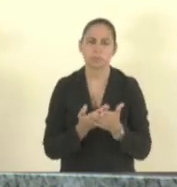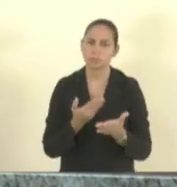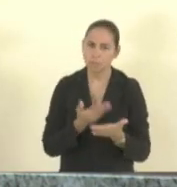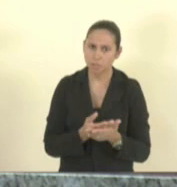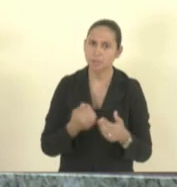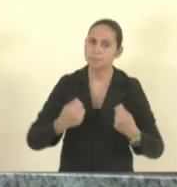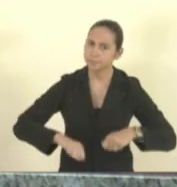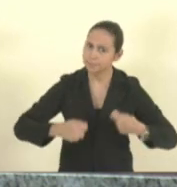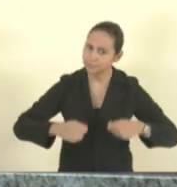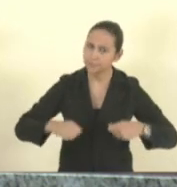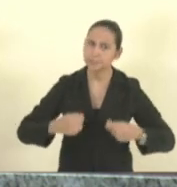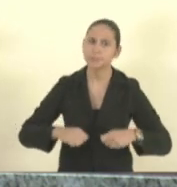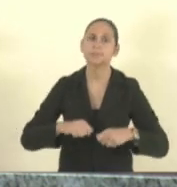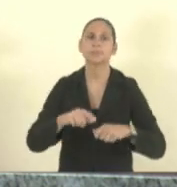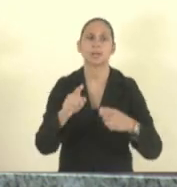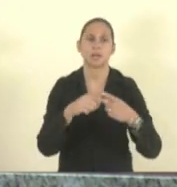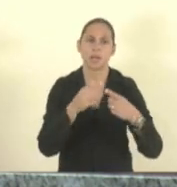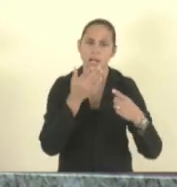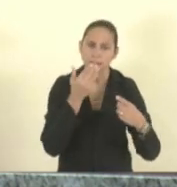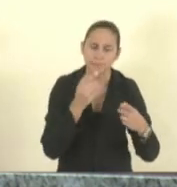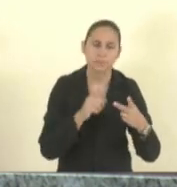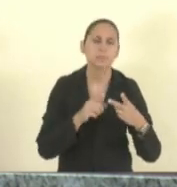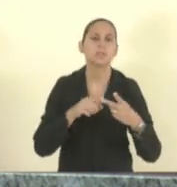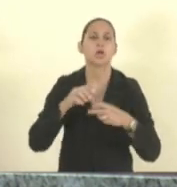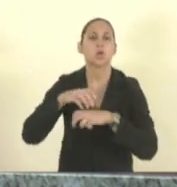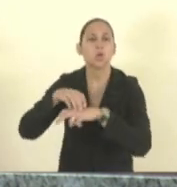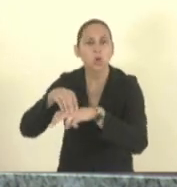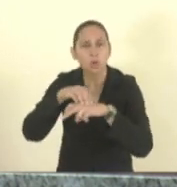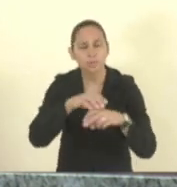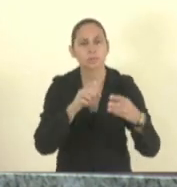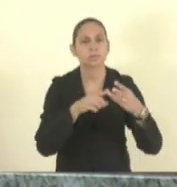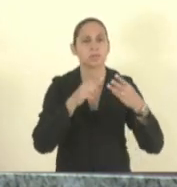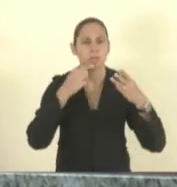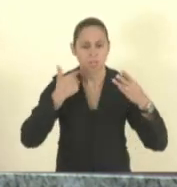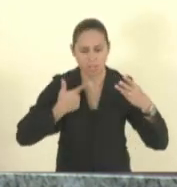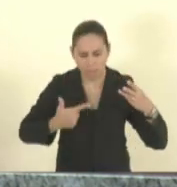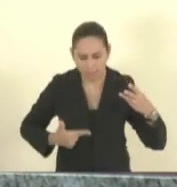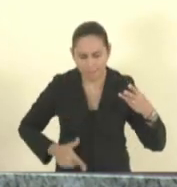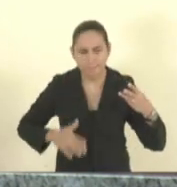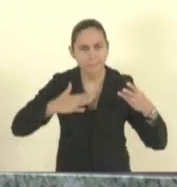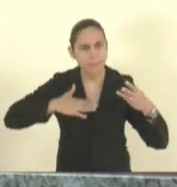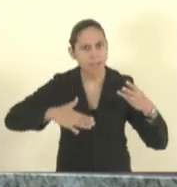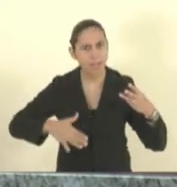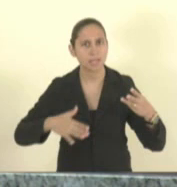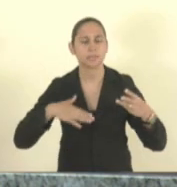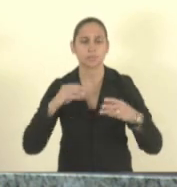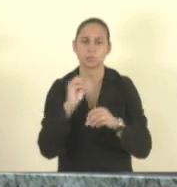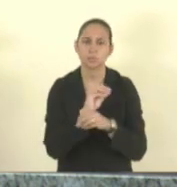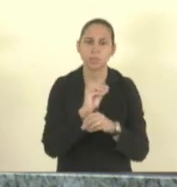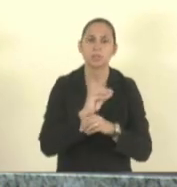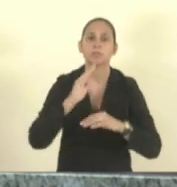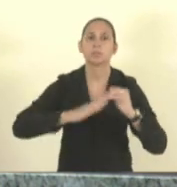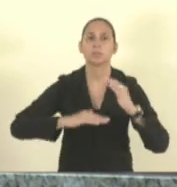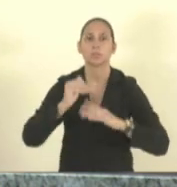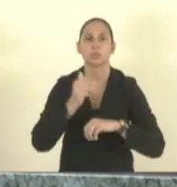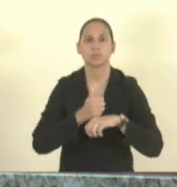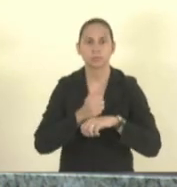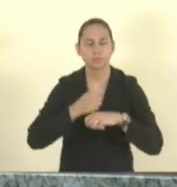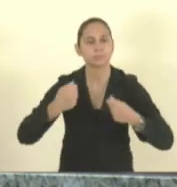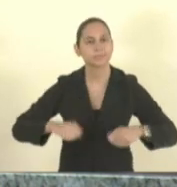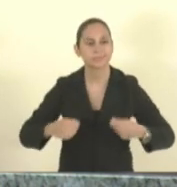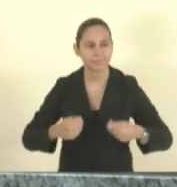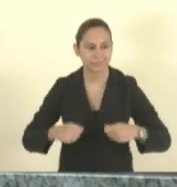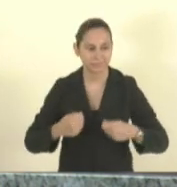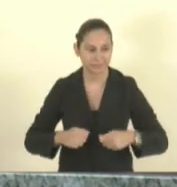alimentação locomoção higiene do profissional de apoio dependendo desse